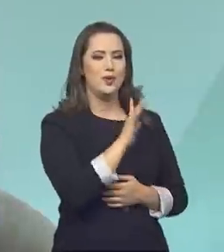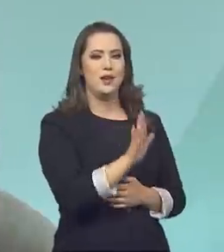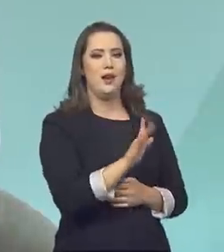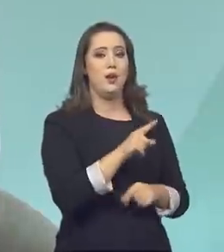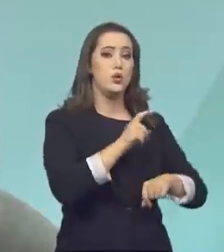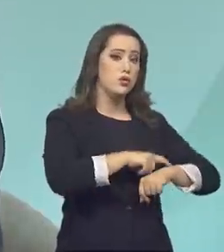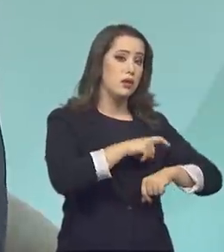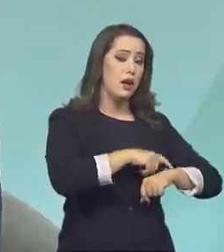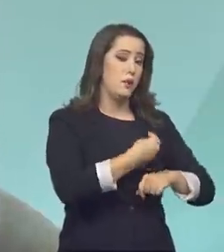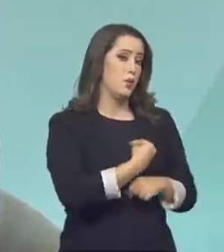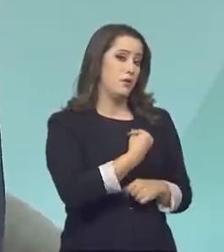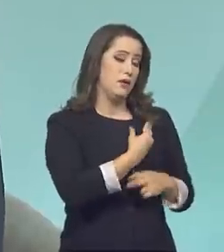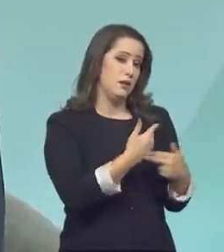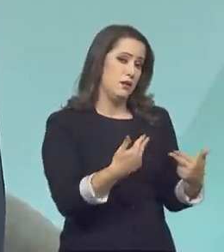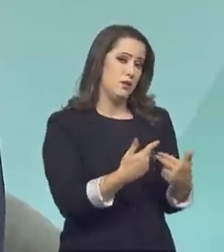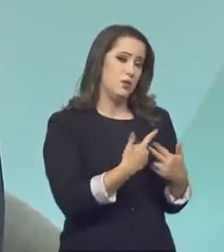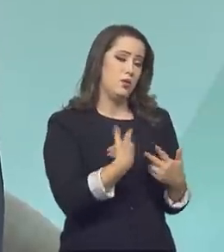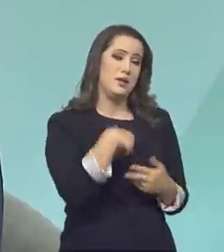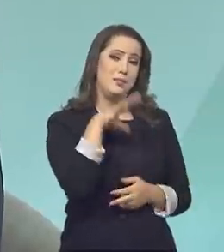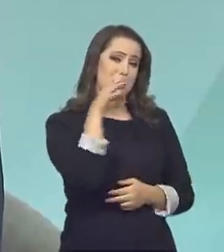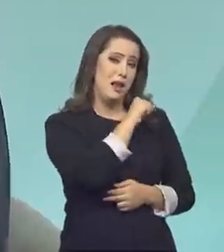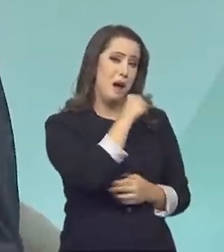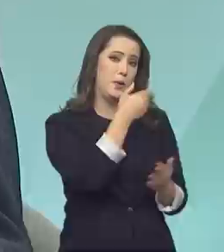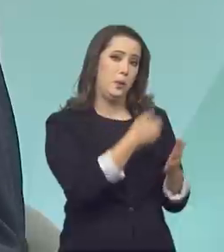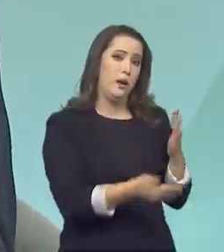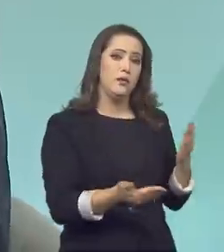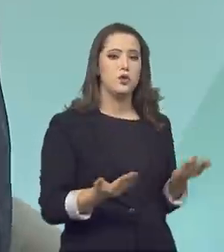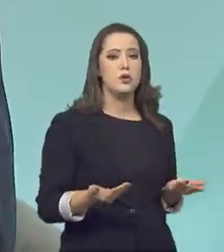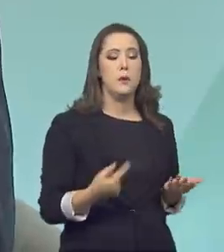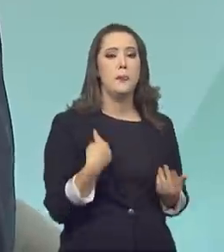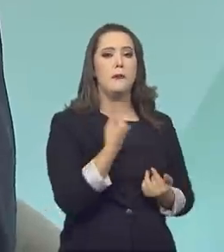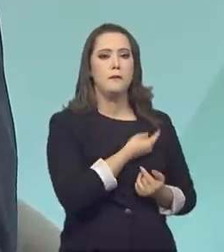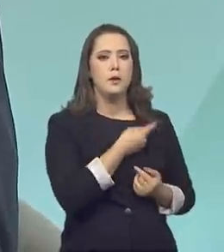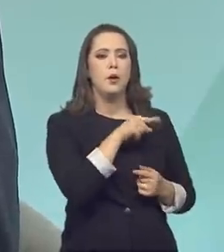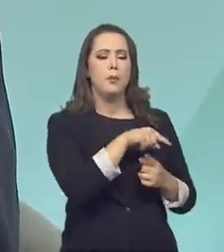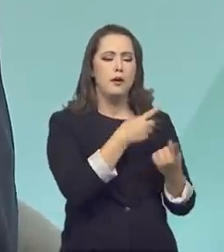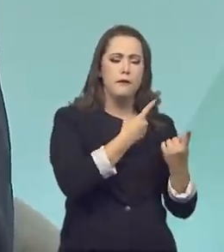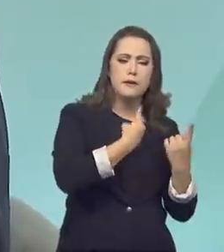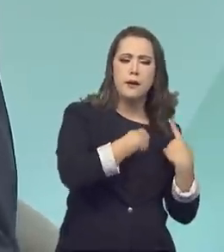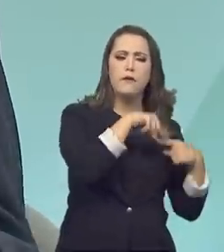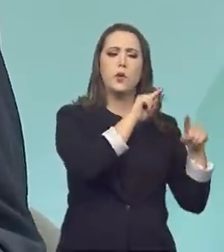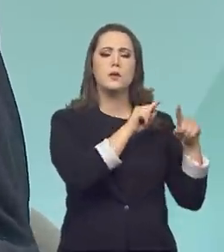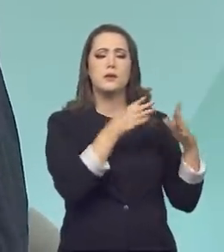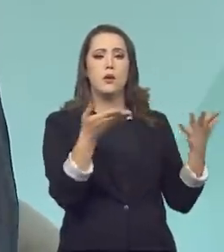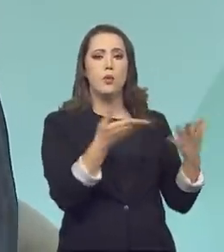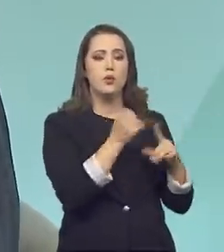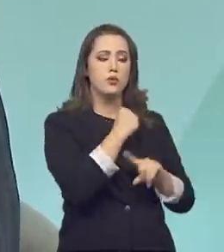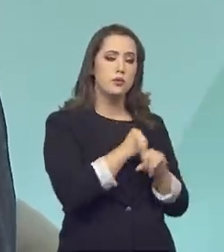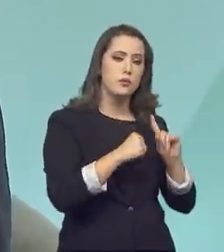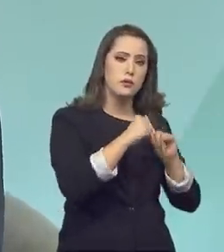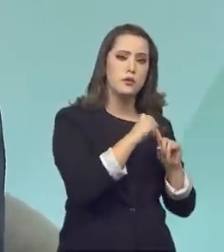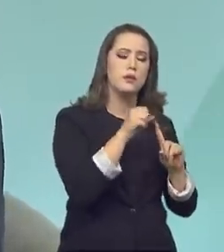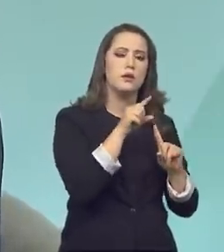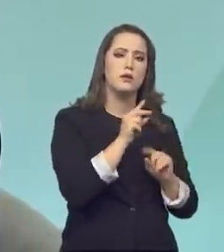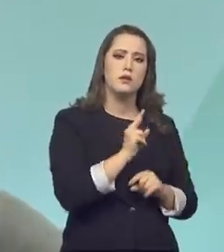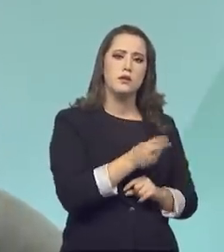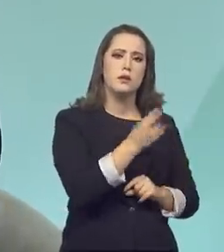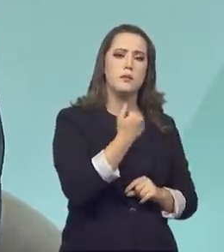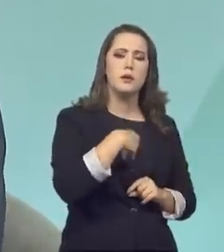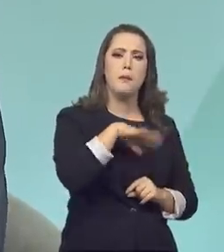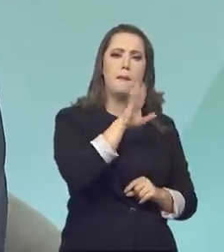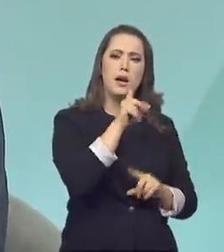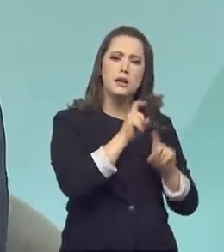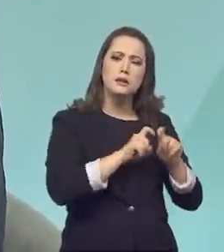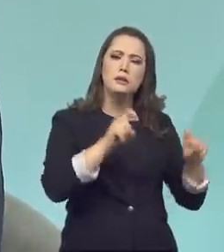O ciclo de vida do equipamento é muito mais rápido. Então, para atender essa dinâmica nova de uma sociedade cada vez mais